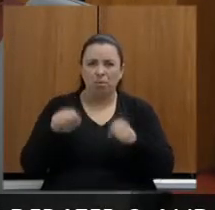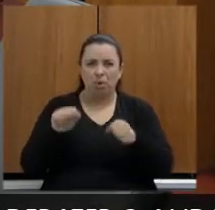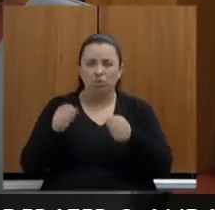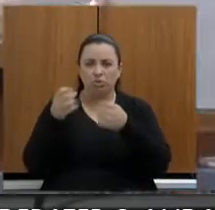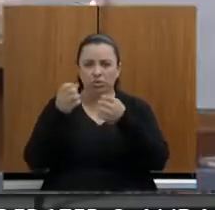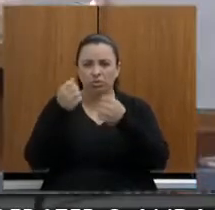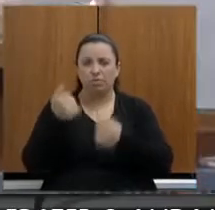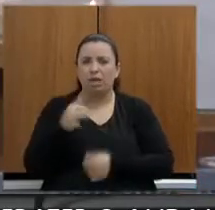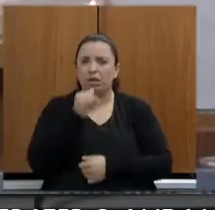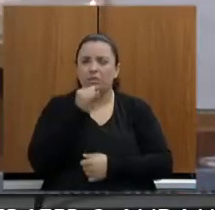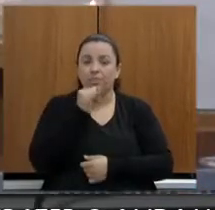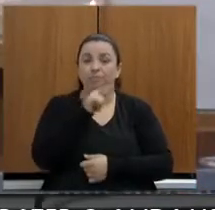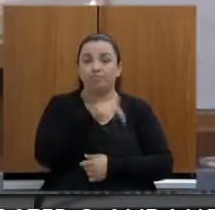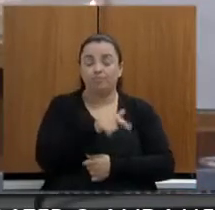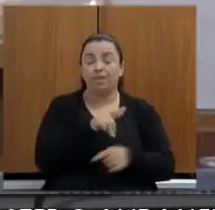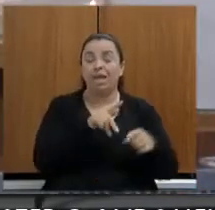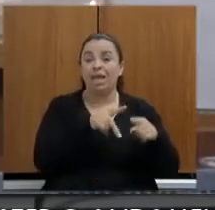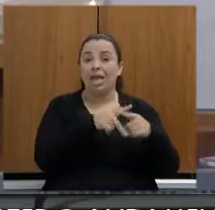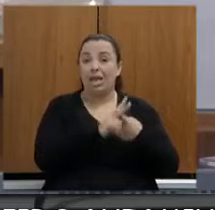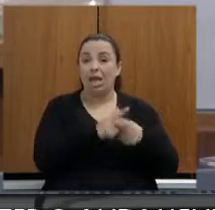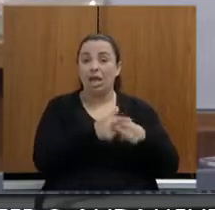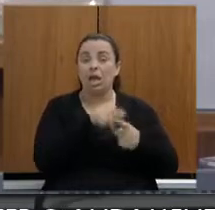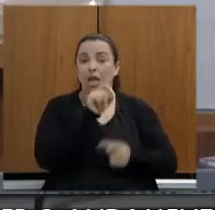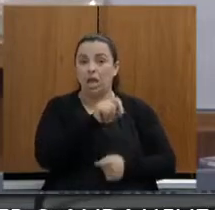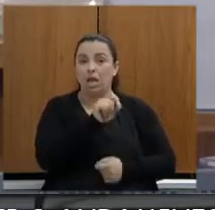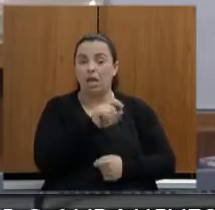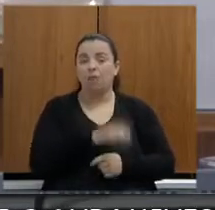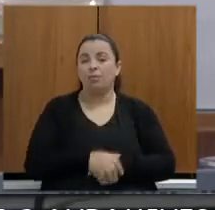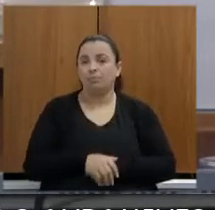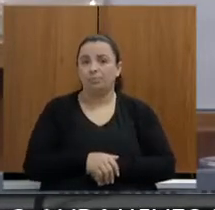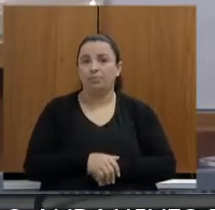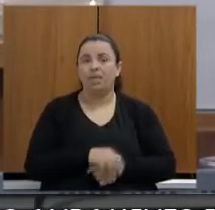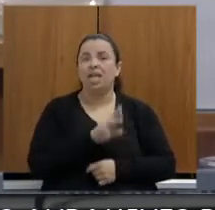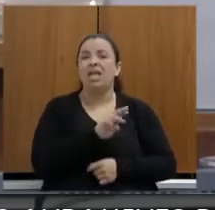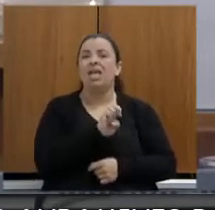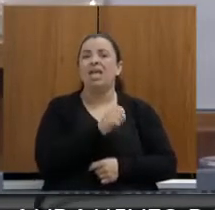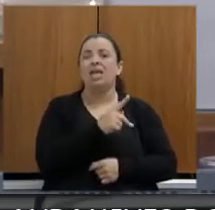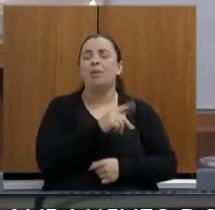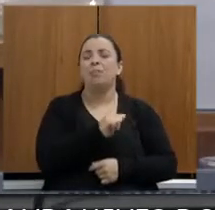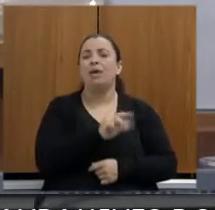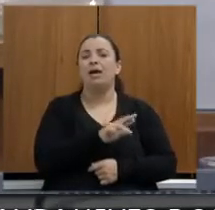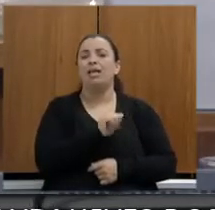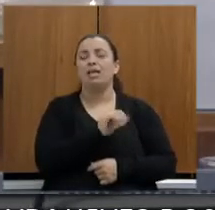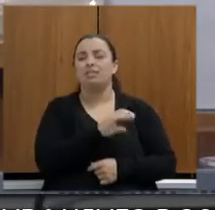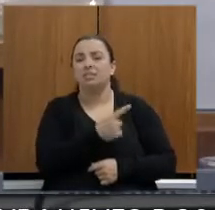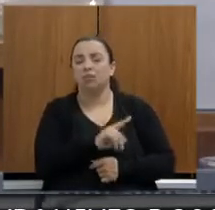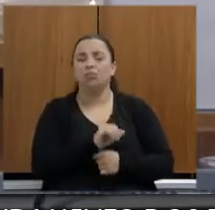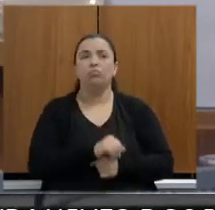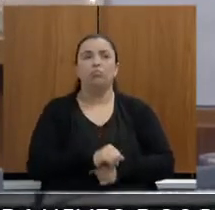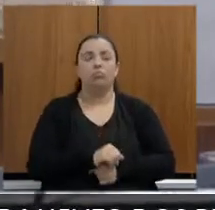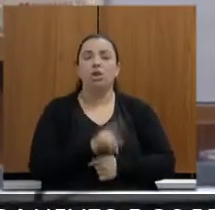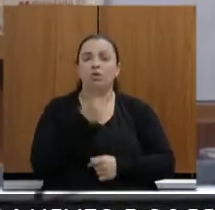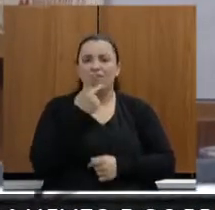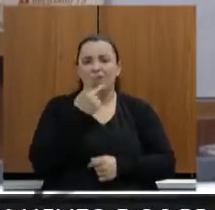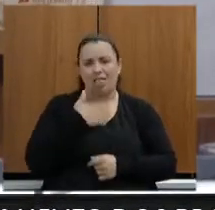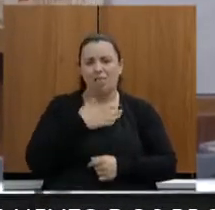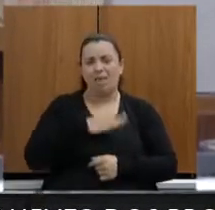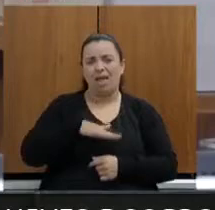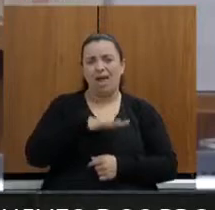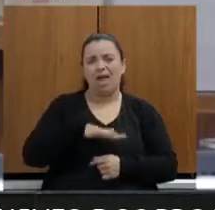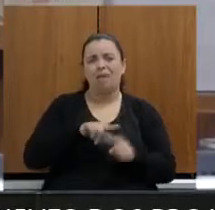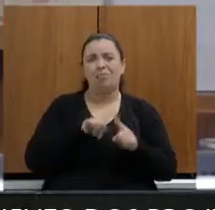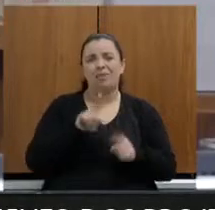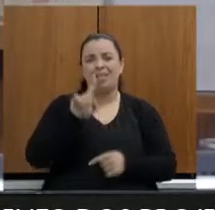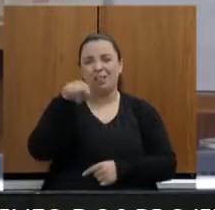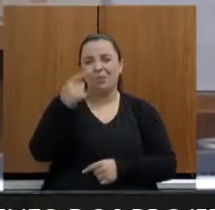como exemplo. Reparação. Nós temos algumas... Eu vou pegar na minha área, mas aí o Luiz depois me ajuda